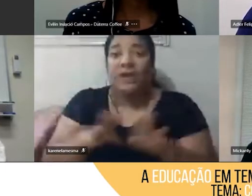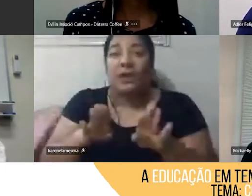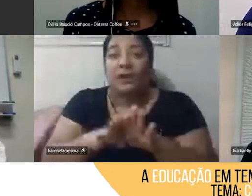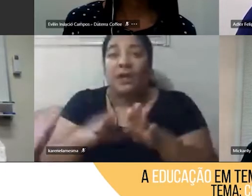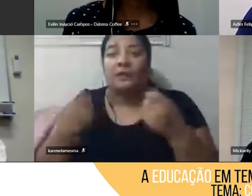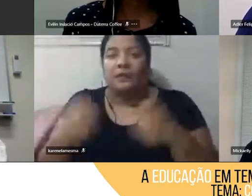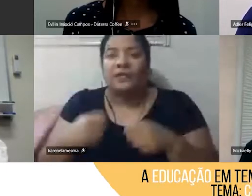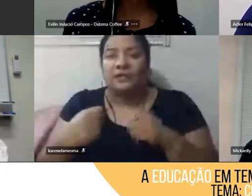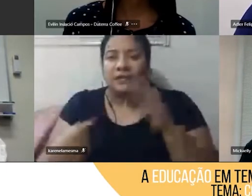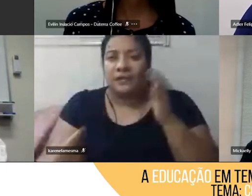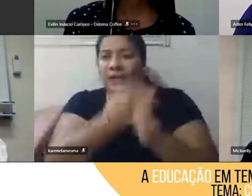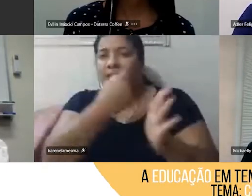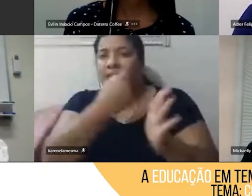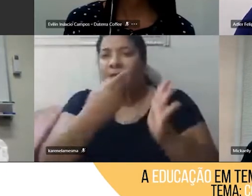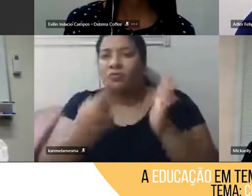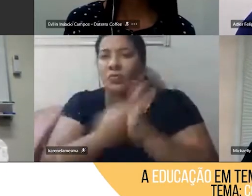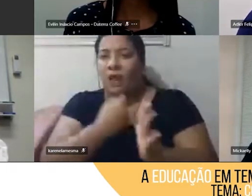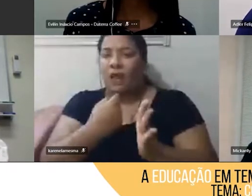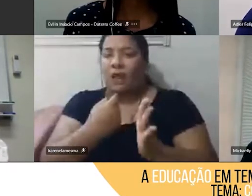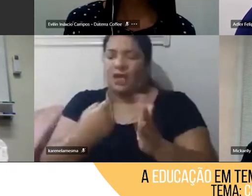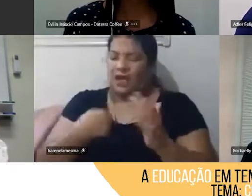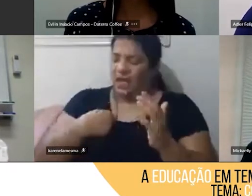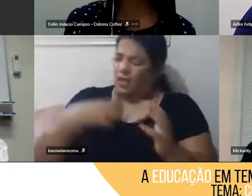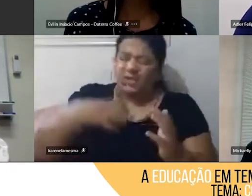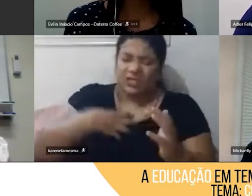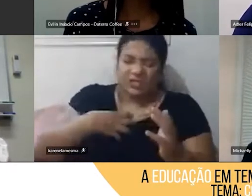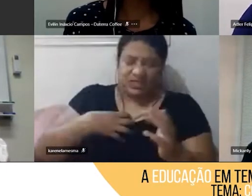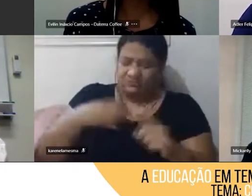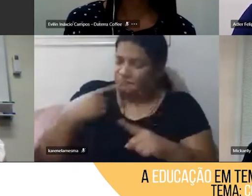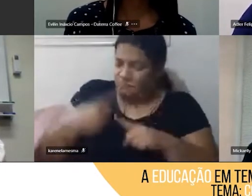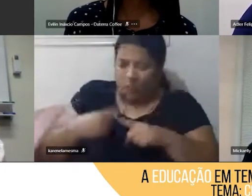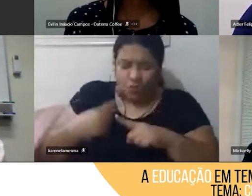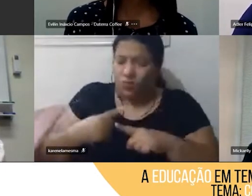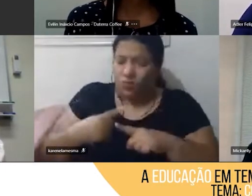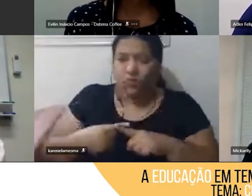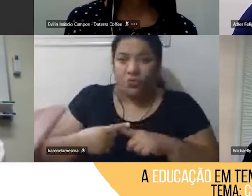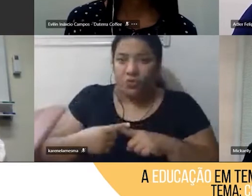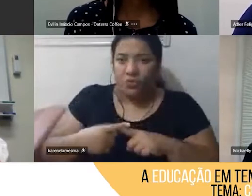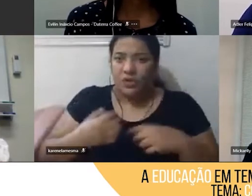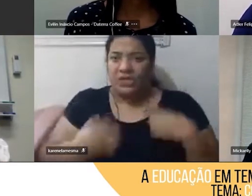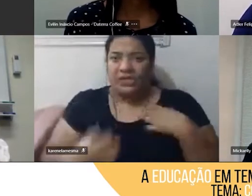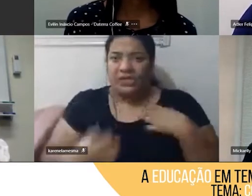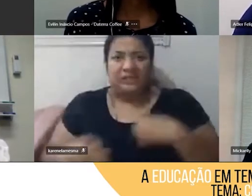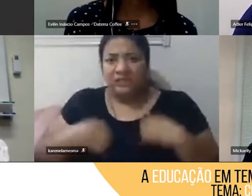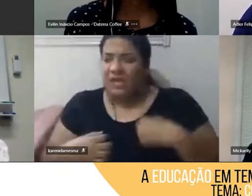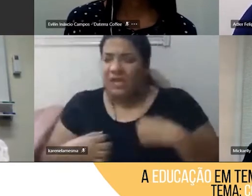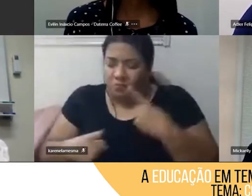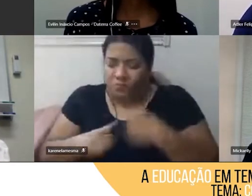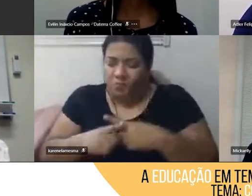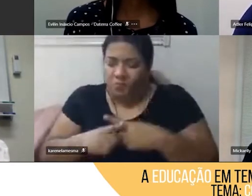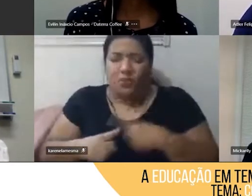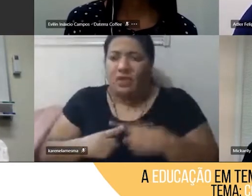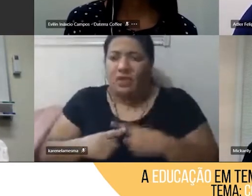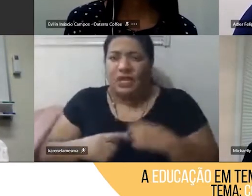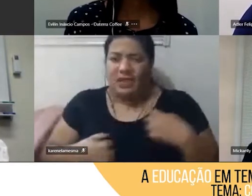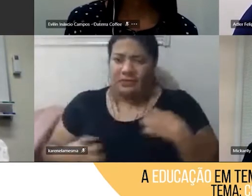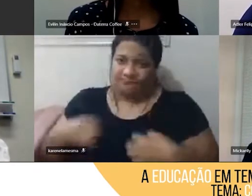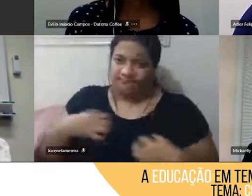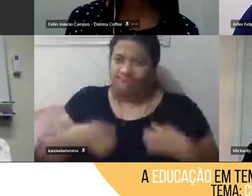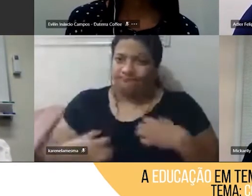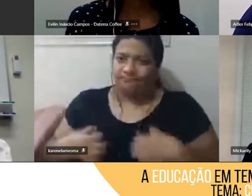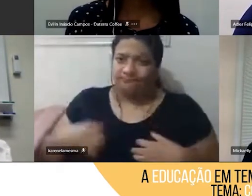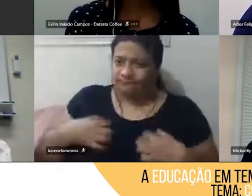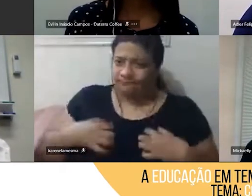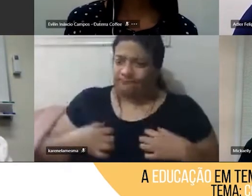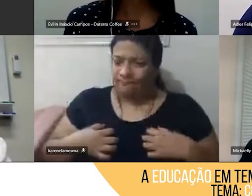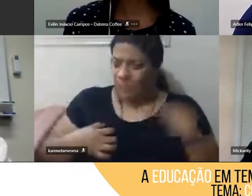isso? Se eu me sinto angustiado, ah, então eu tenho que nomear, por que eu estou sentindo essa angústia? O